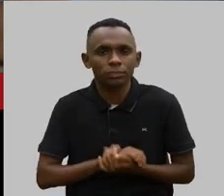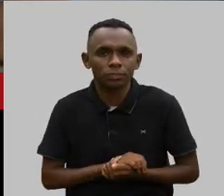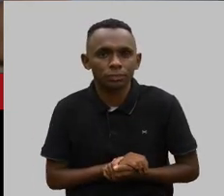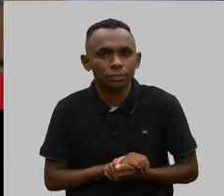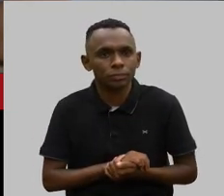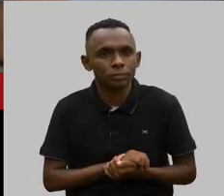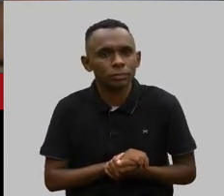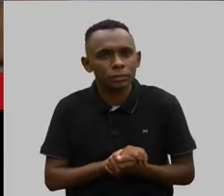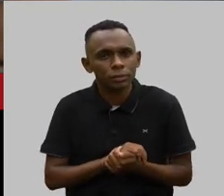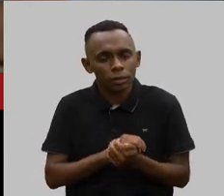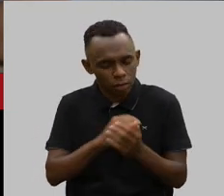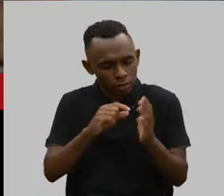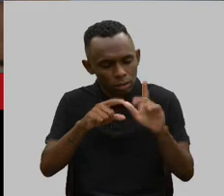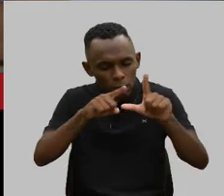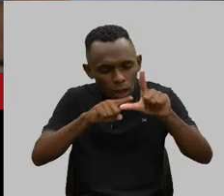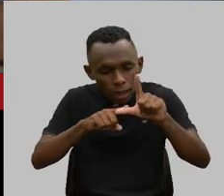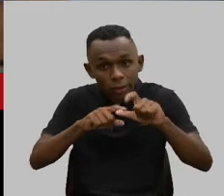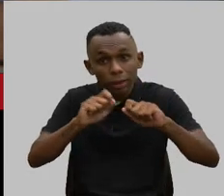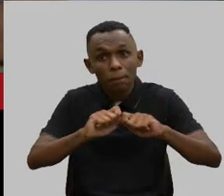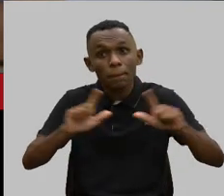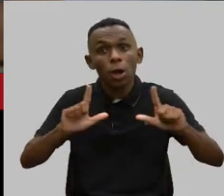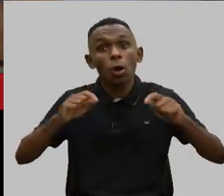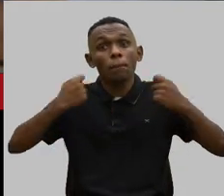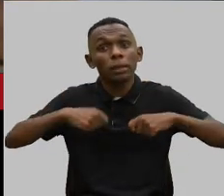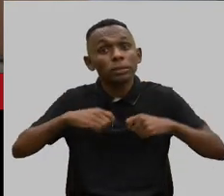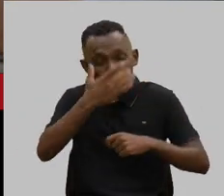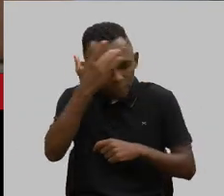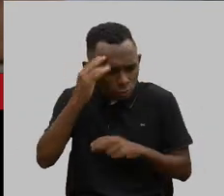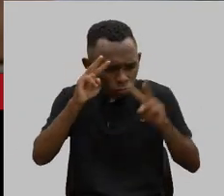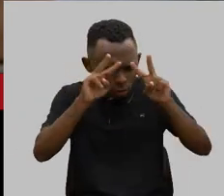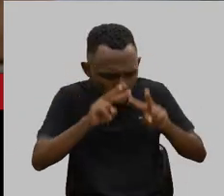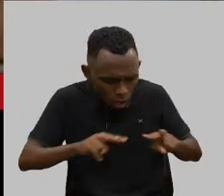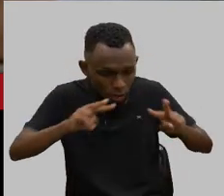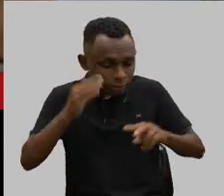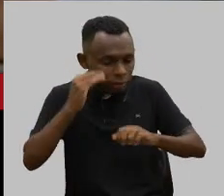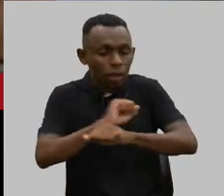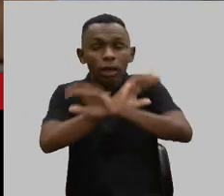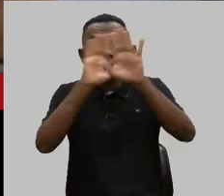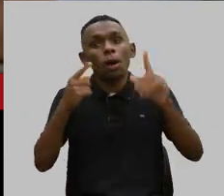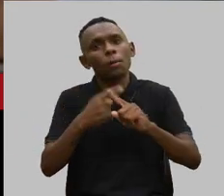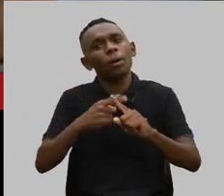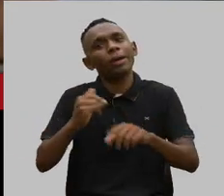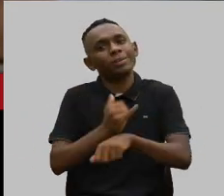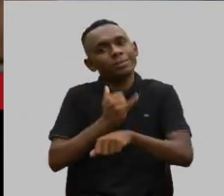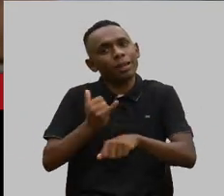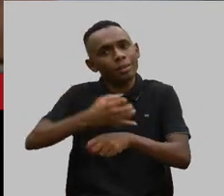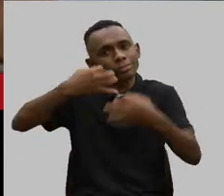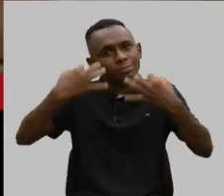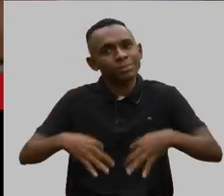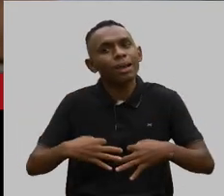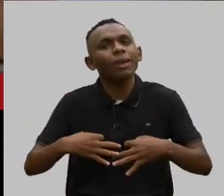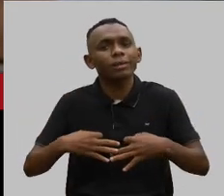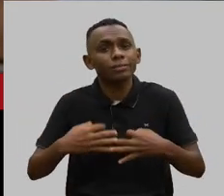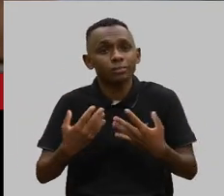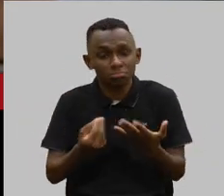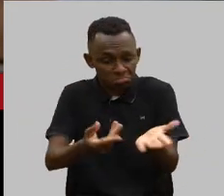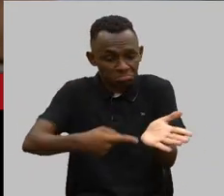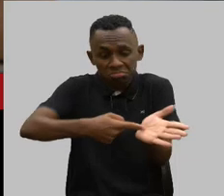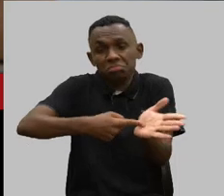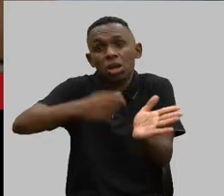As letras tinham que ser mais garrafais, para a pessoa entender o que está escrito ali. Porque eles usam isso na hora certa. Está aqui, você assinou.